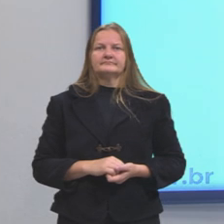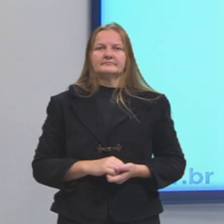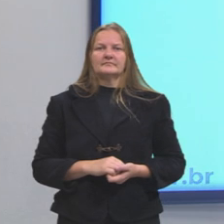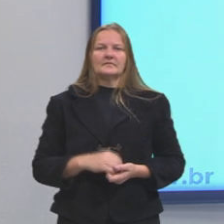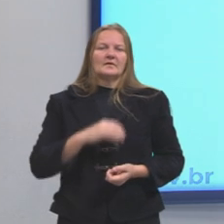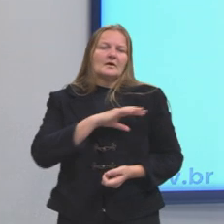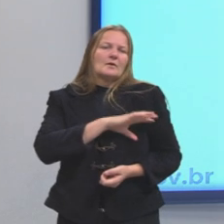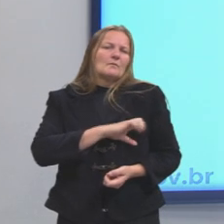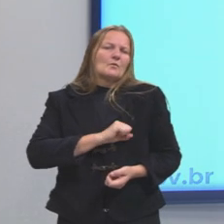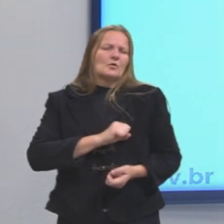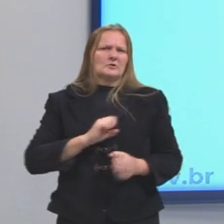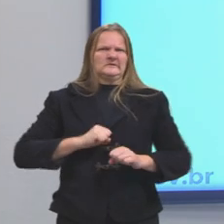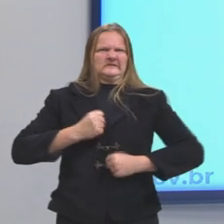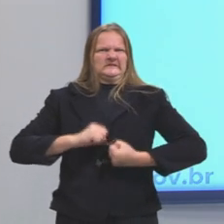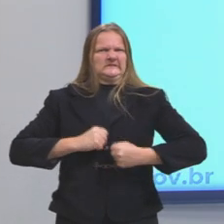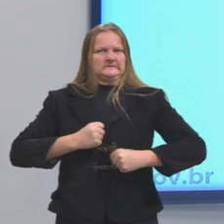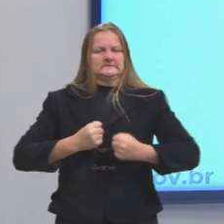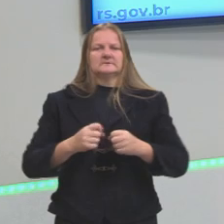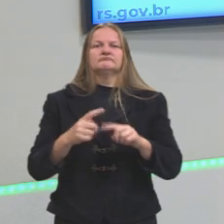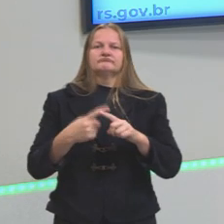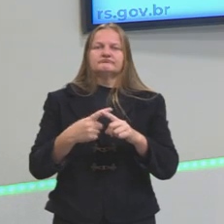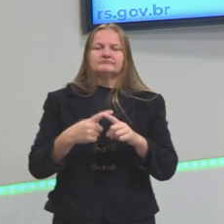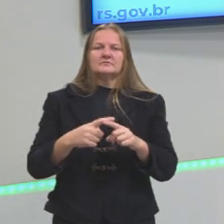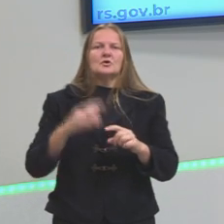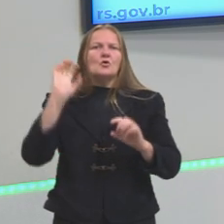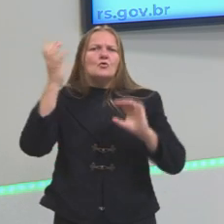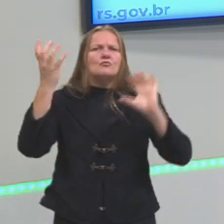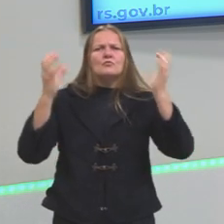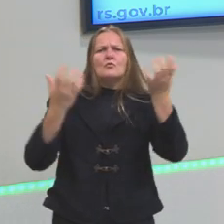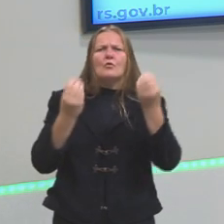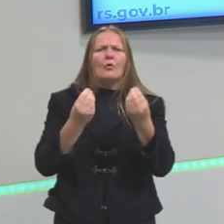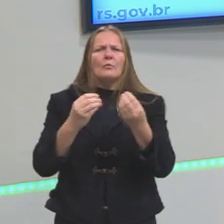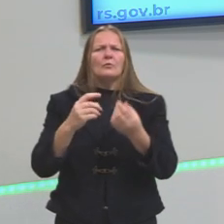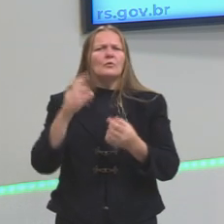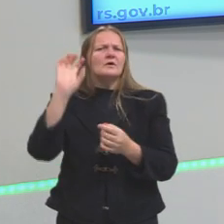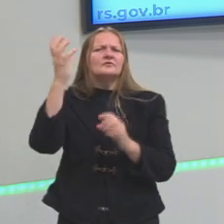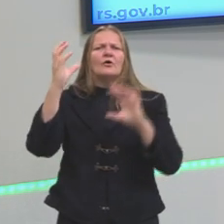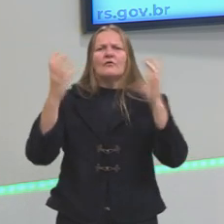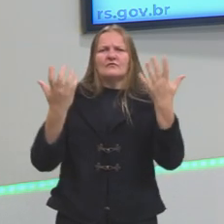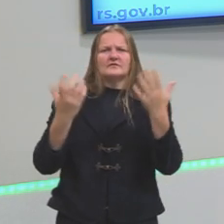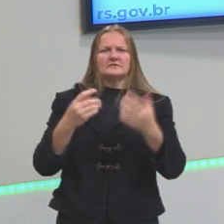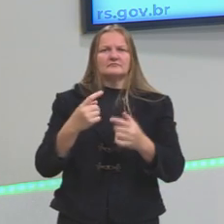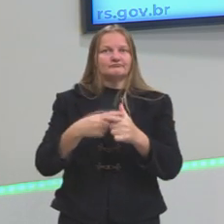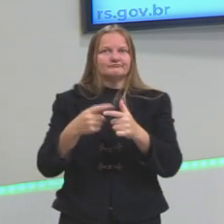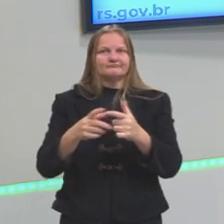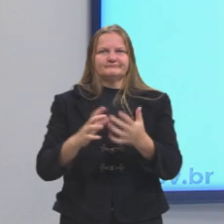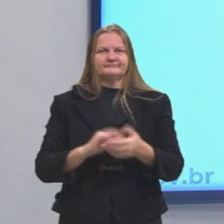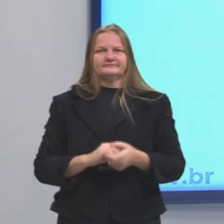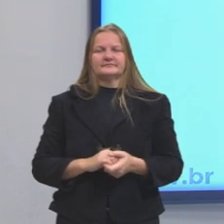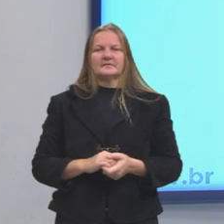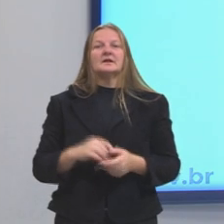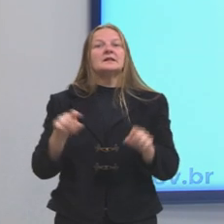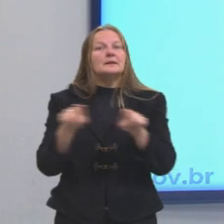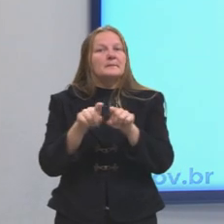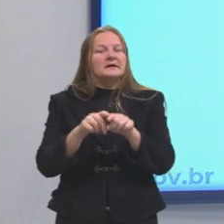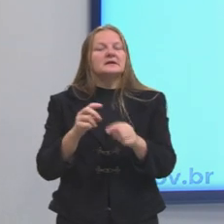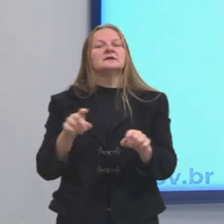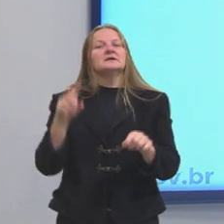amor, da raiva, enfim, as nossas decisões em adquirir coisas, etc. E de forma racional.